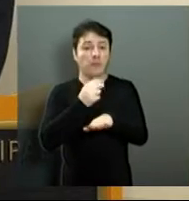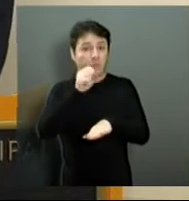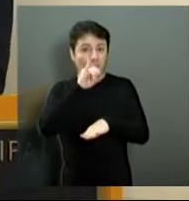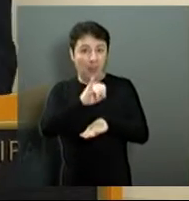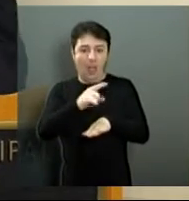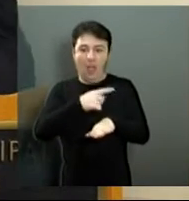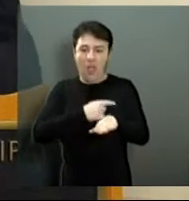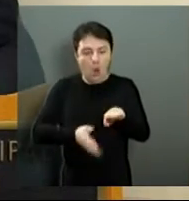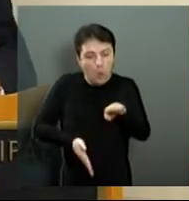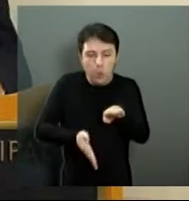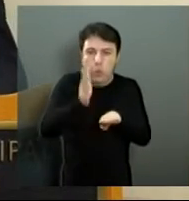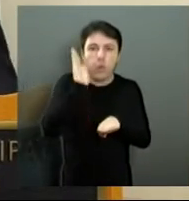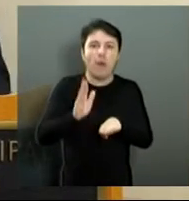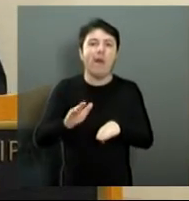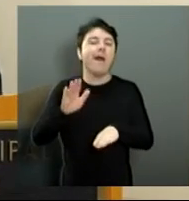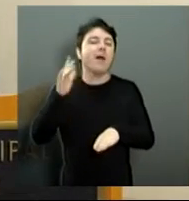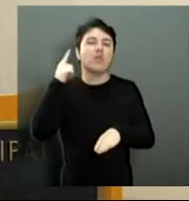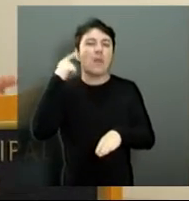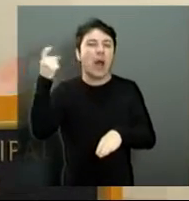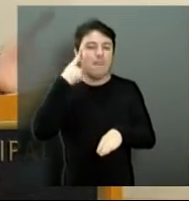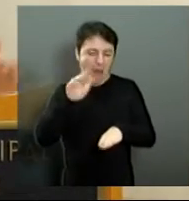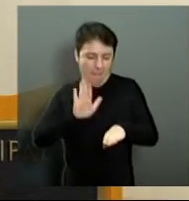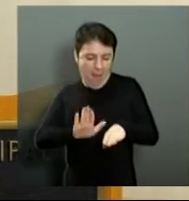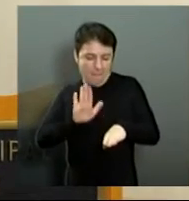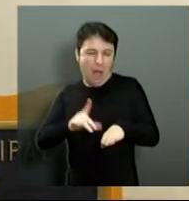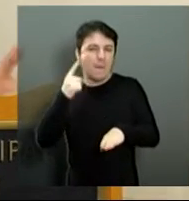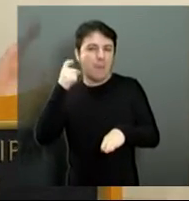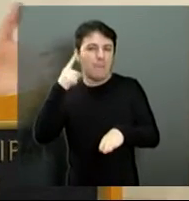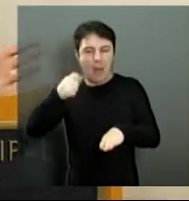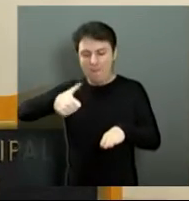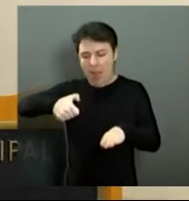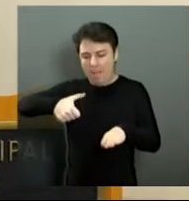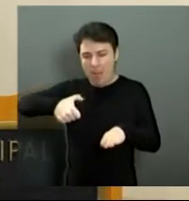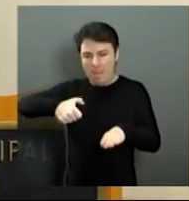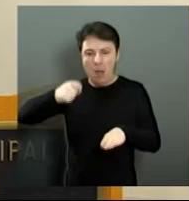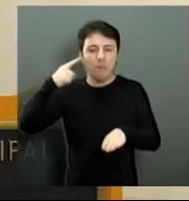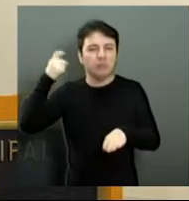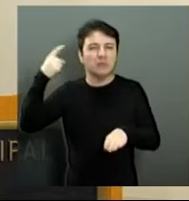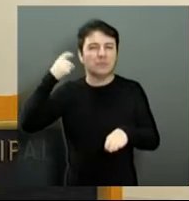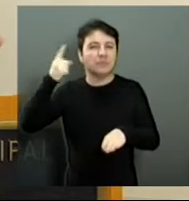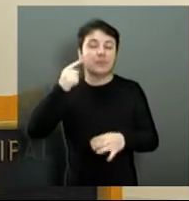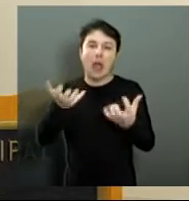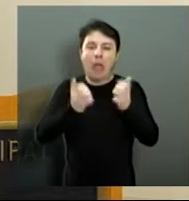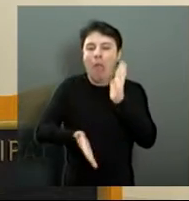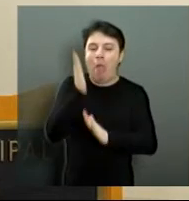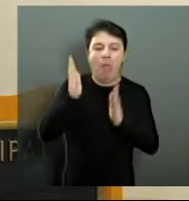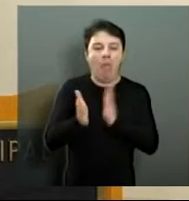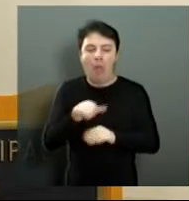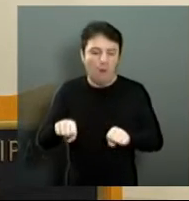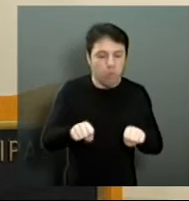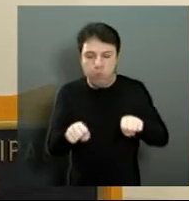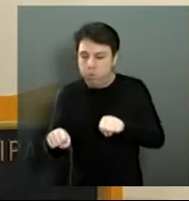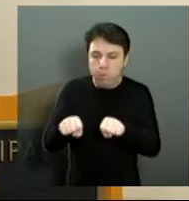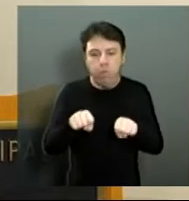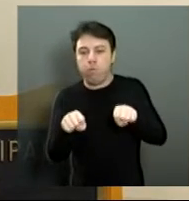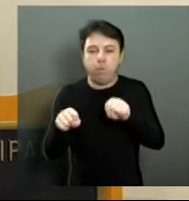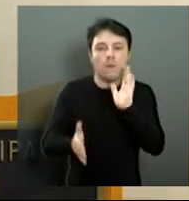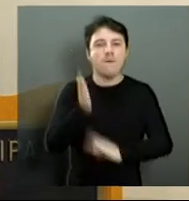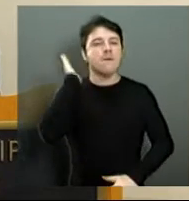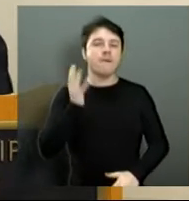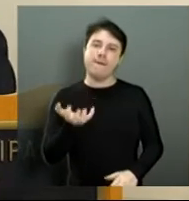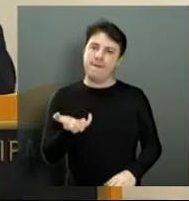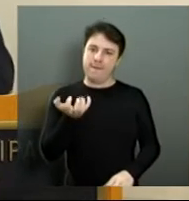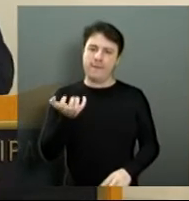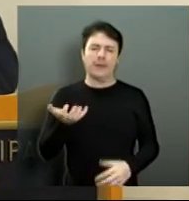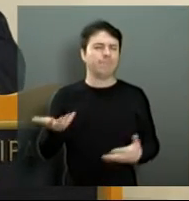no corredor, eles buzinam para a gente abrir o caminho para eles, é complicado, tem hora que não dá certo, tem hora que a gente não consegue abrir o caminho para eles, mas respeitamos